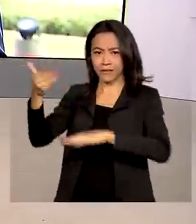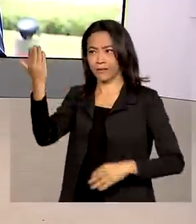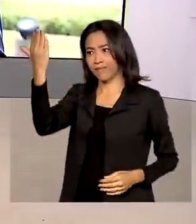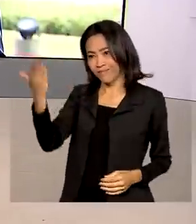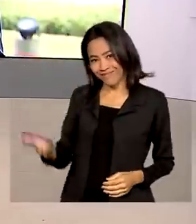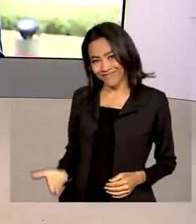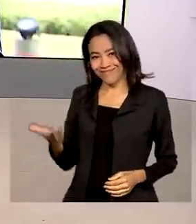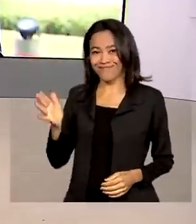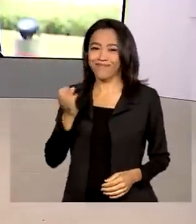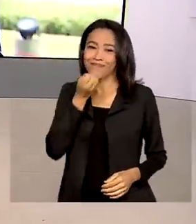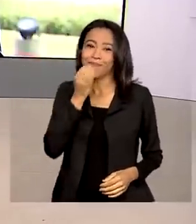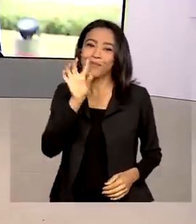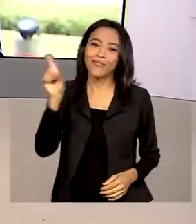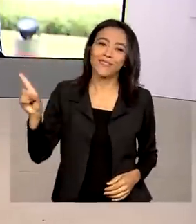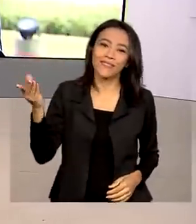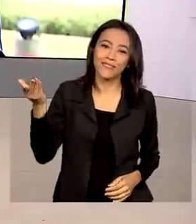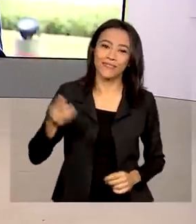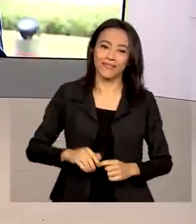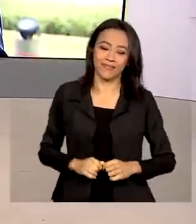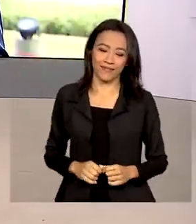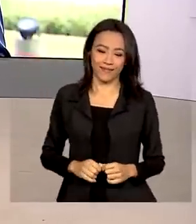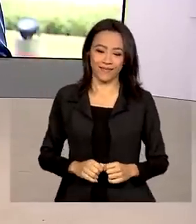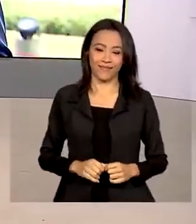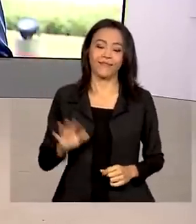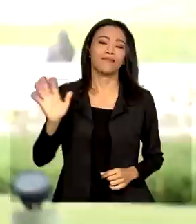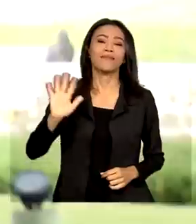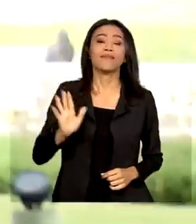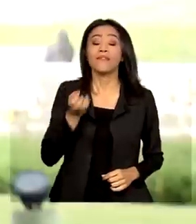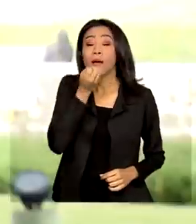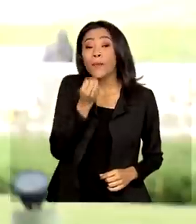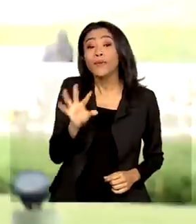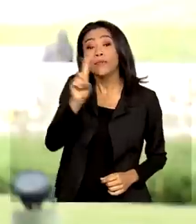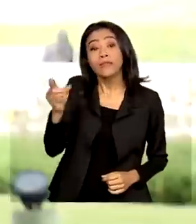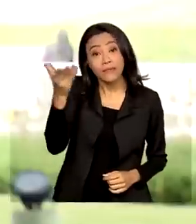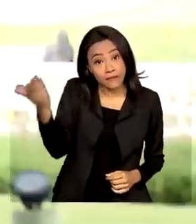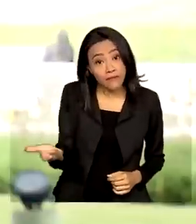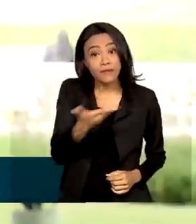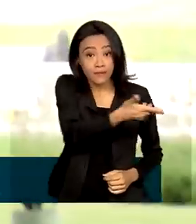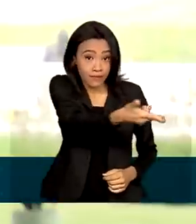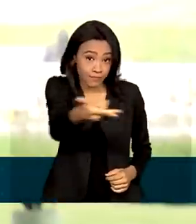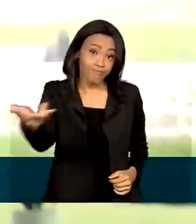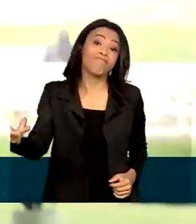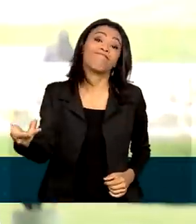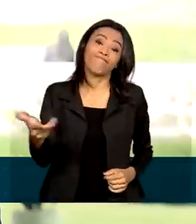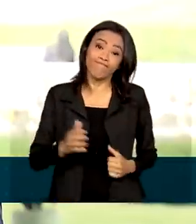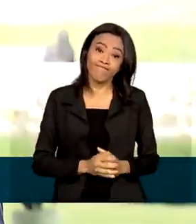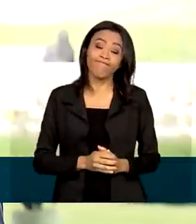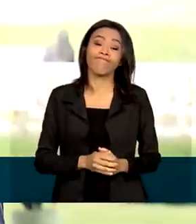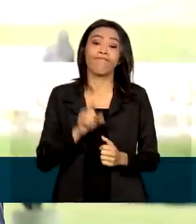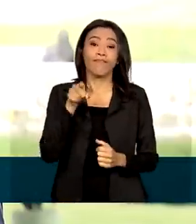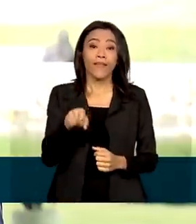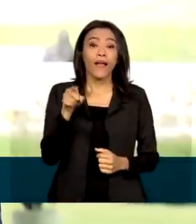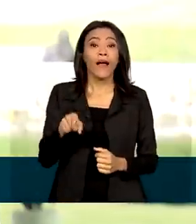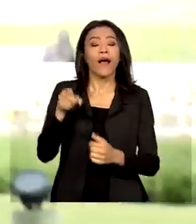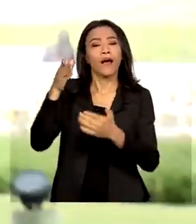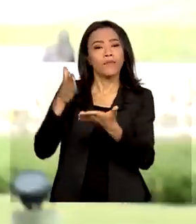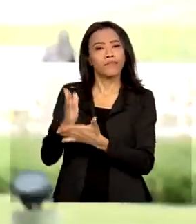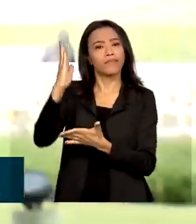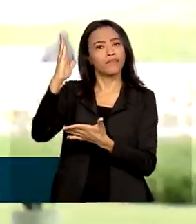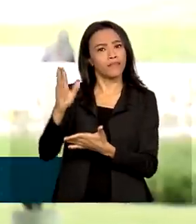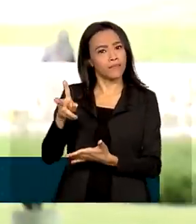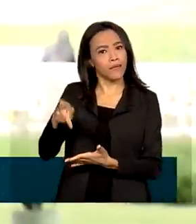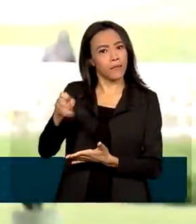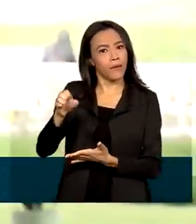de Queiroz. Bom dia, Glauco. Olá, Mara. Bom dia para você e bom dia a todos. É isso. A promulgação da PEC da transição